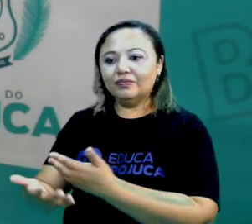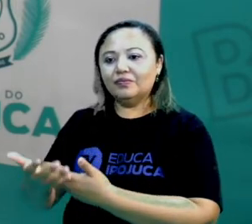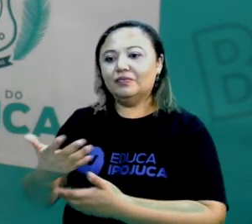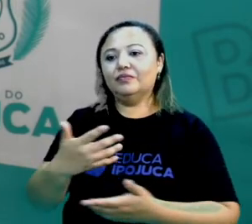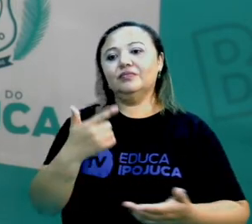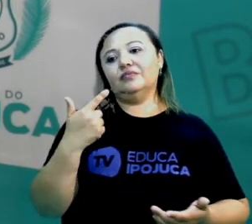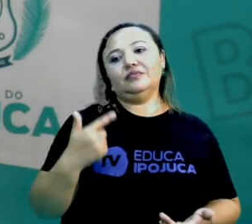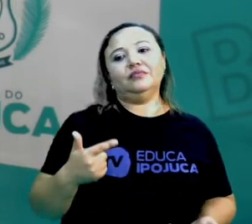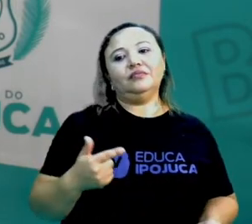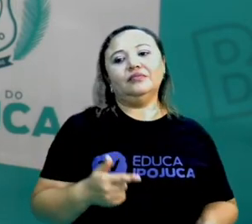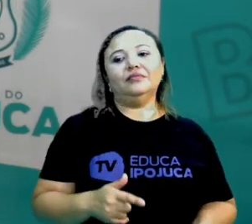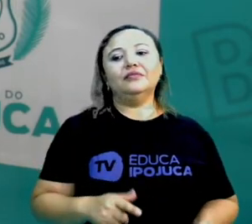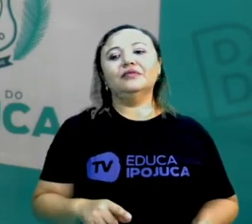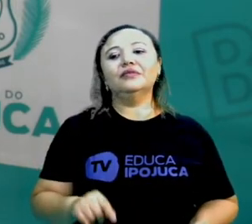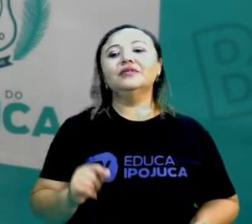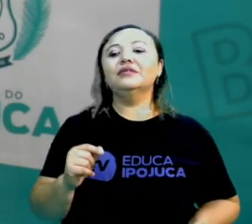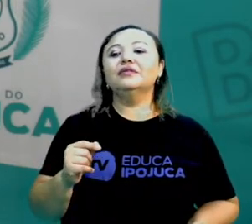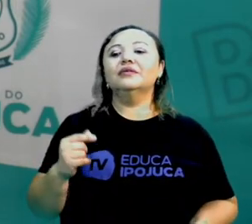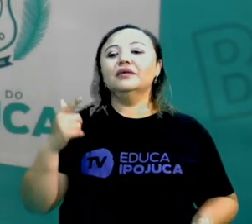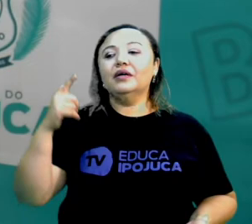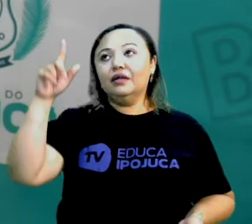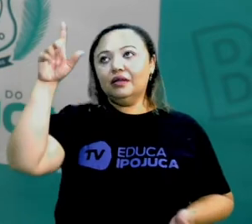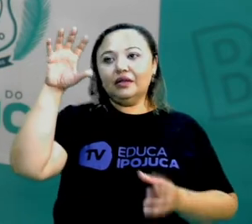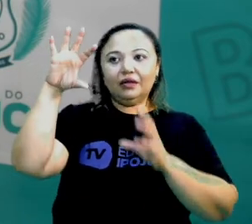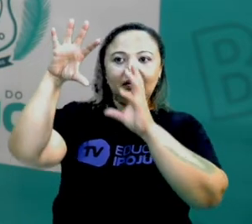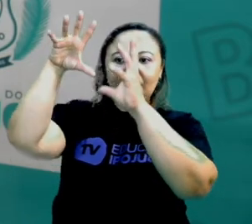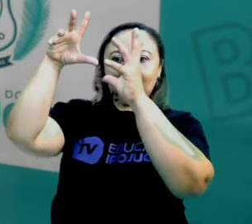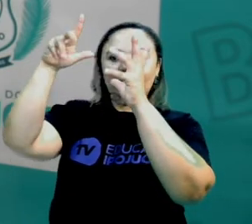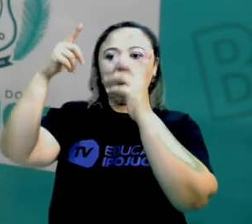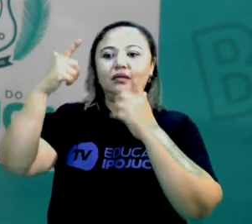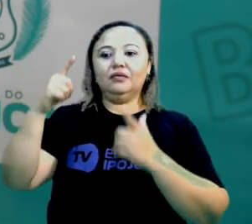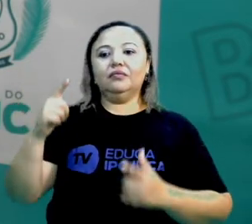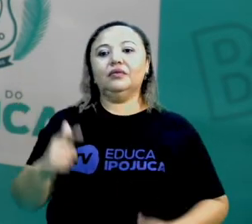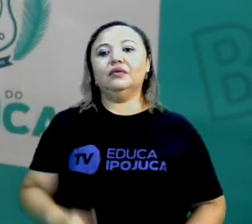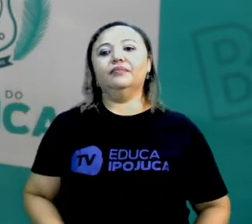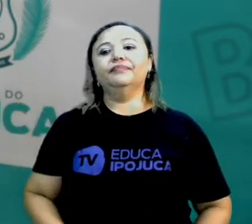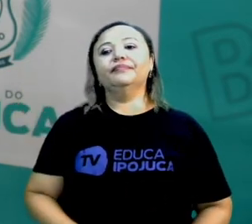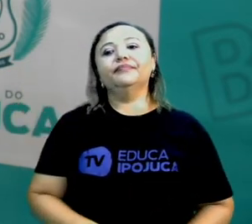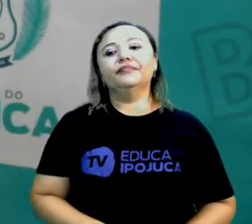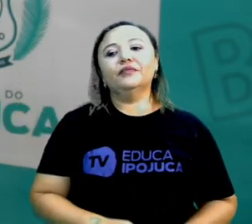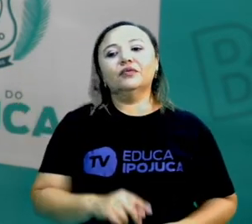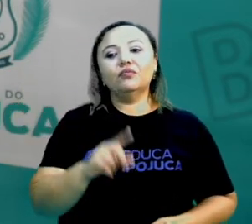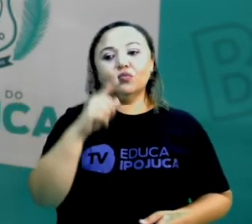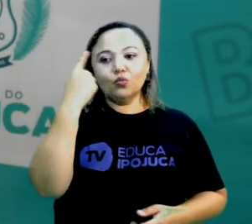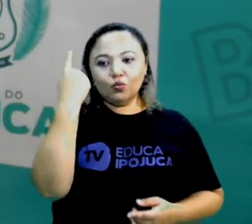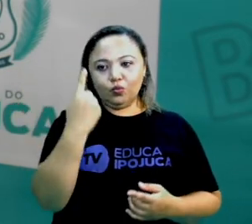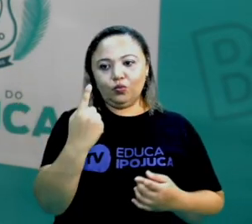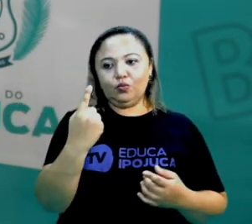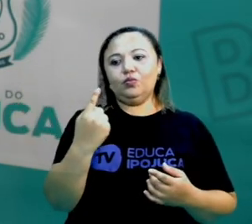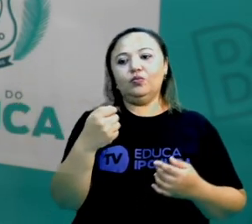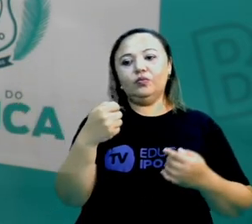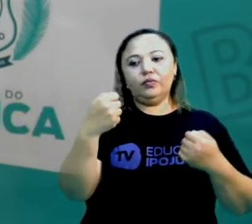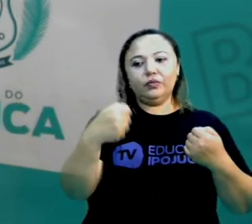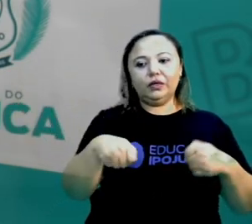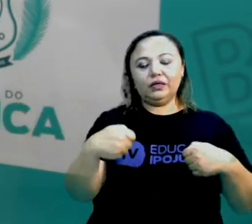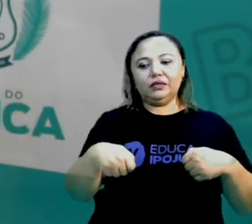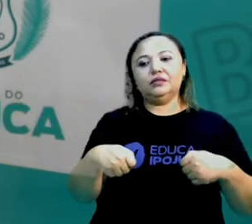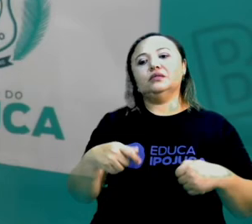comunidade, em conjunto um com o outro. Então, um depende do outro para a sua